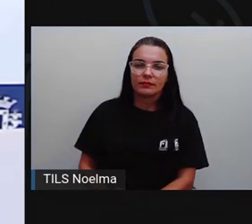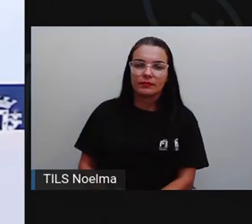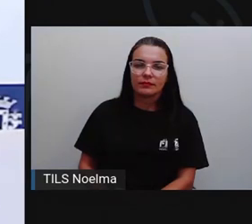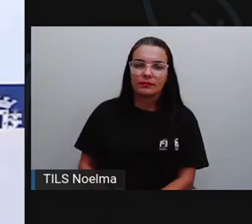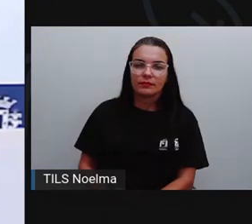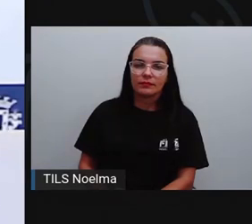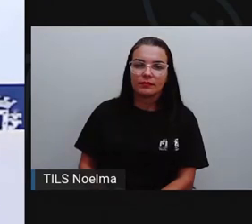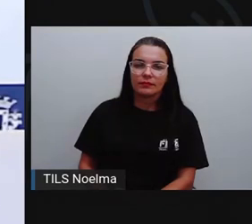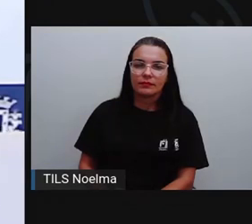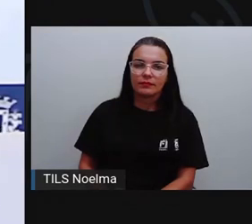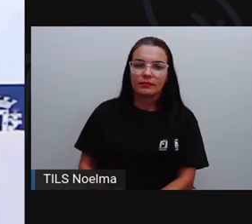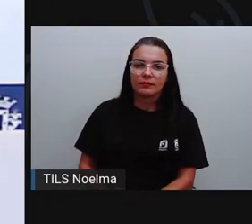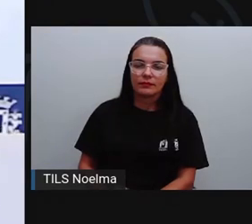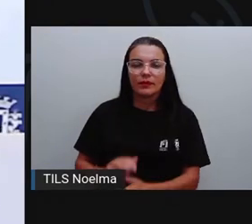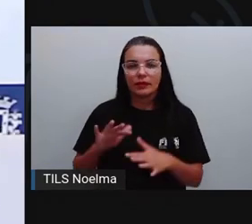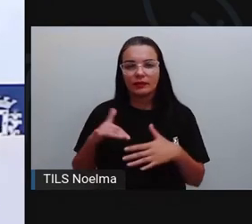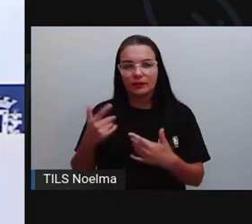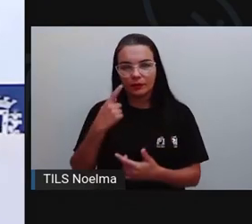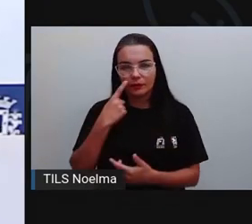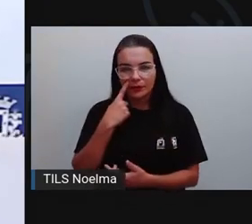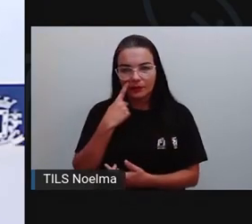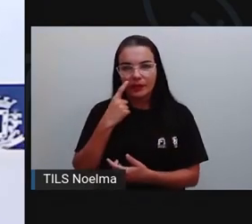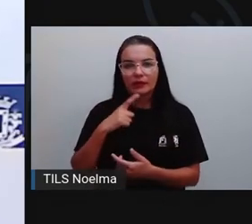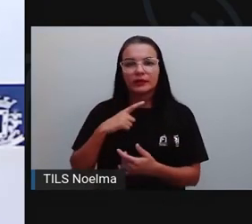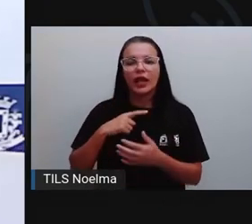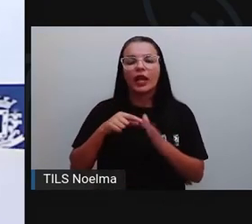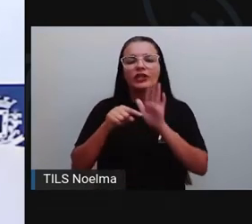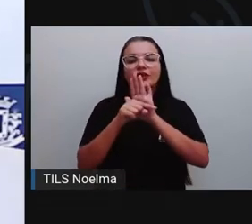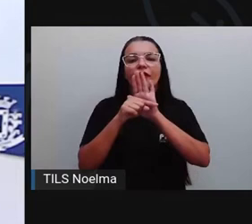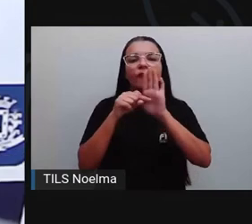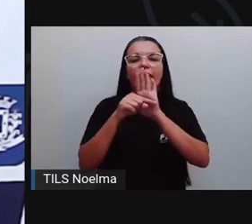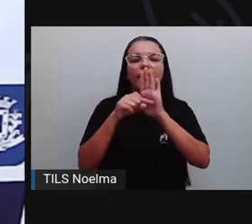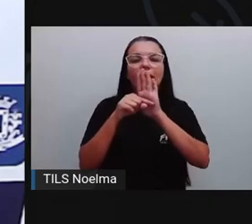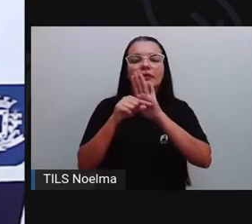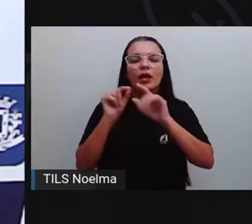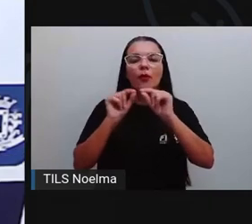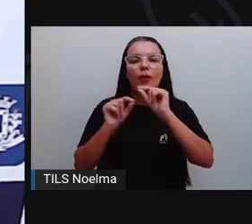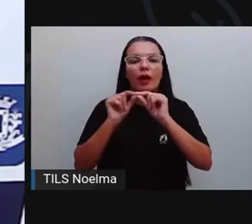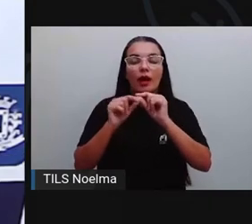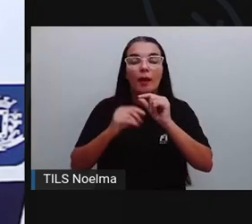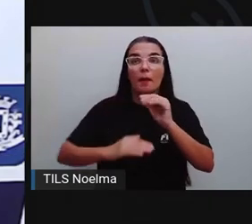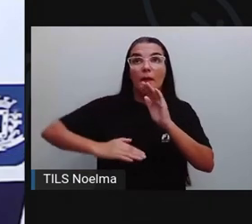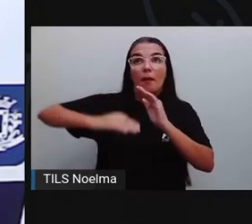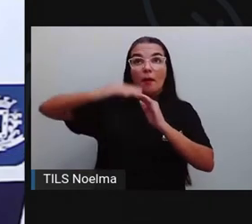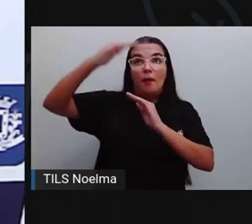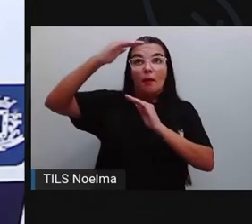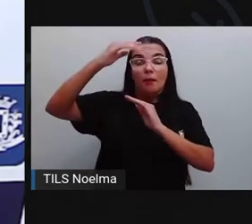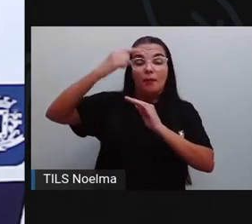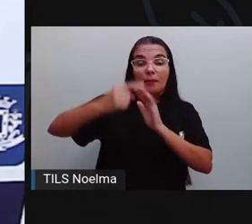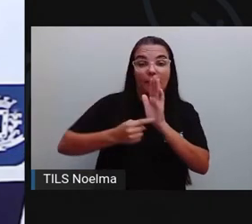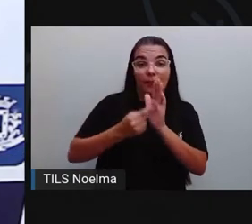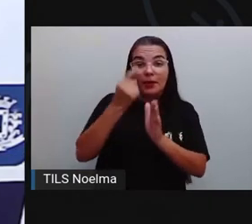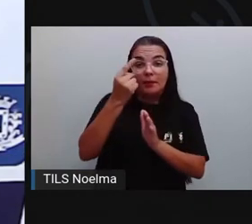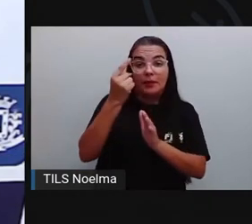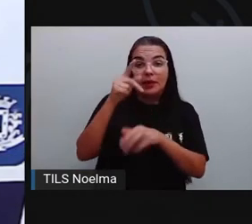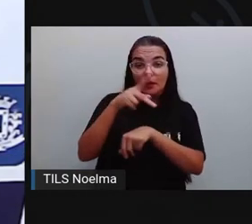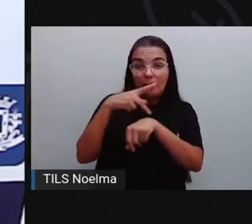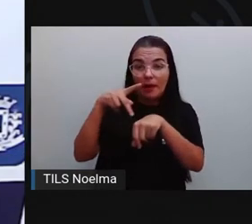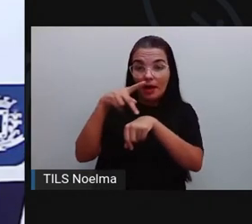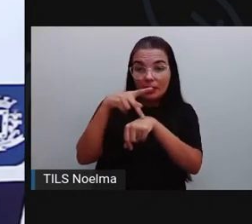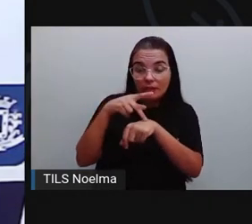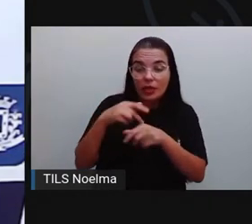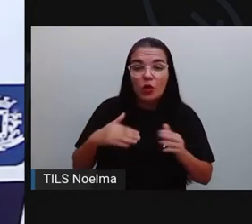o quê? 1. E pontinho aqui. Então, a diferença entre o primeiro lugar do ranking dos 10